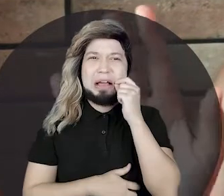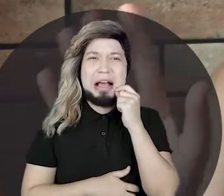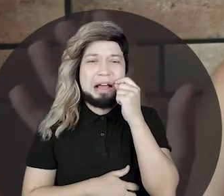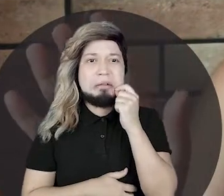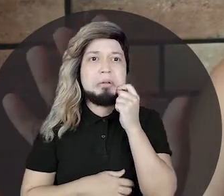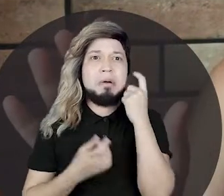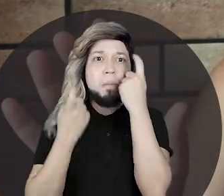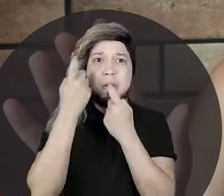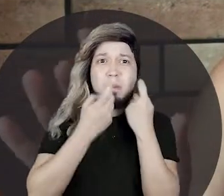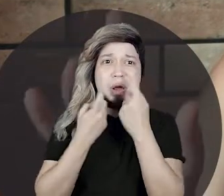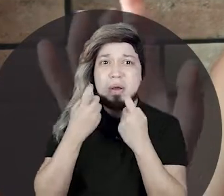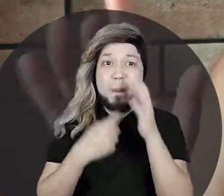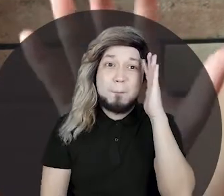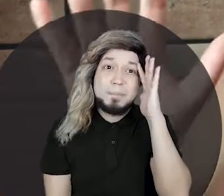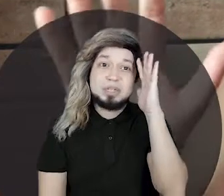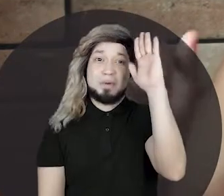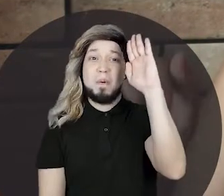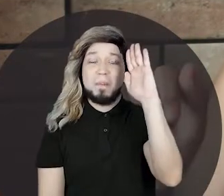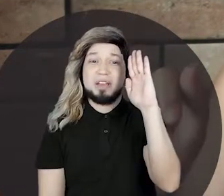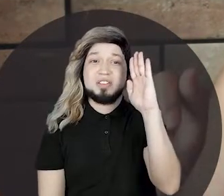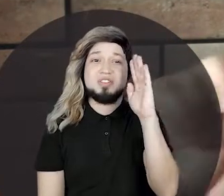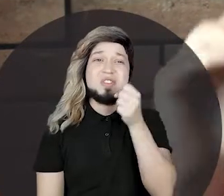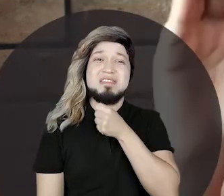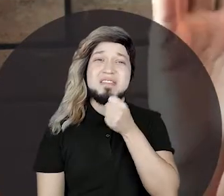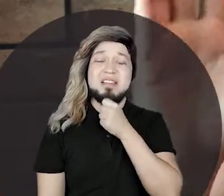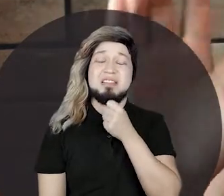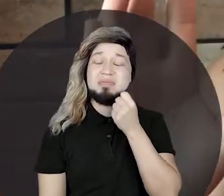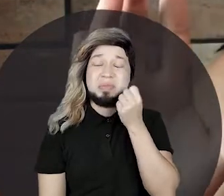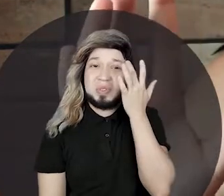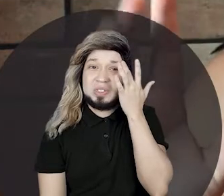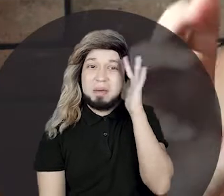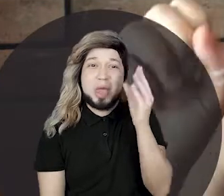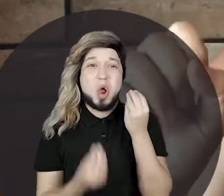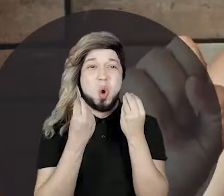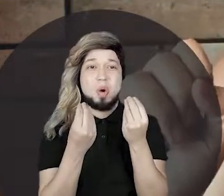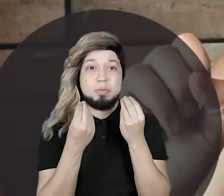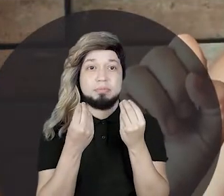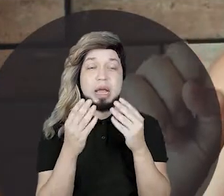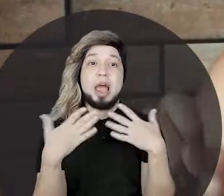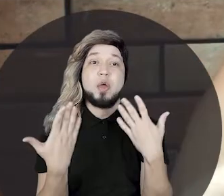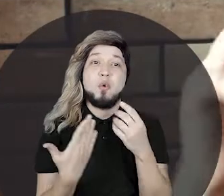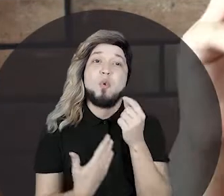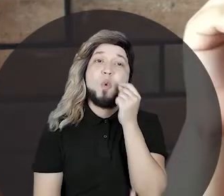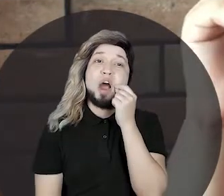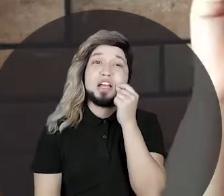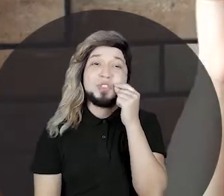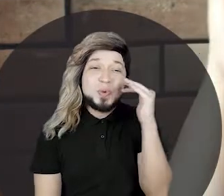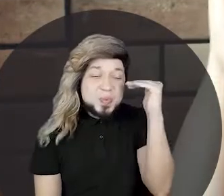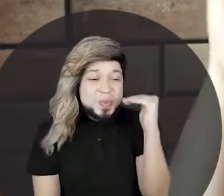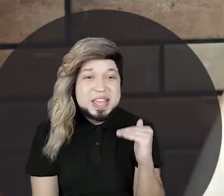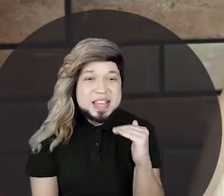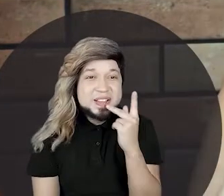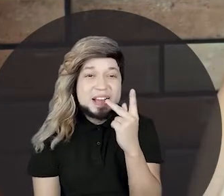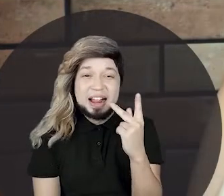muito preocupados, principalmente os ratos mais velhos, sem saber o que fazer. Até que um ratinho pequeno levantou a mão e